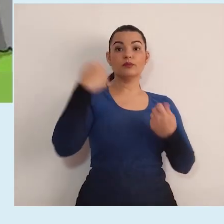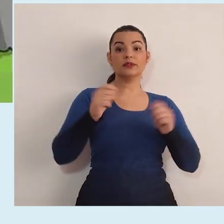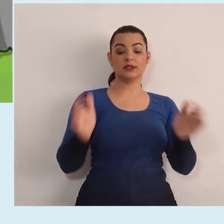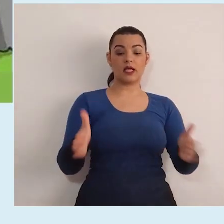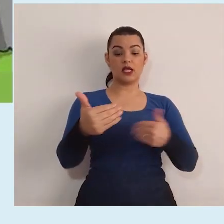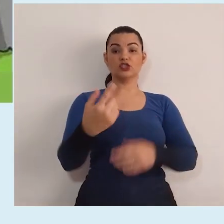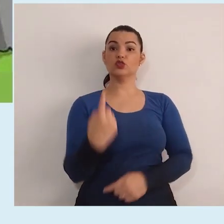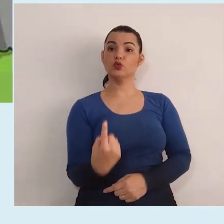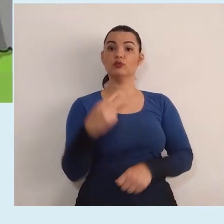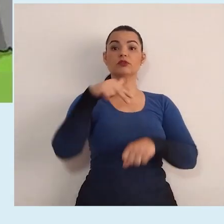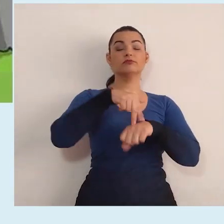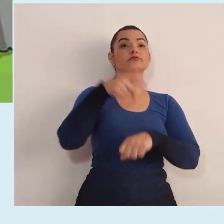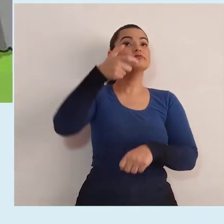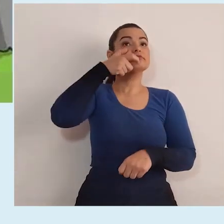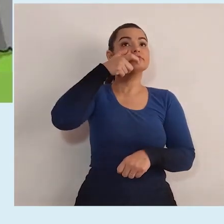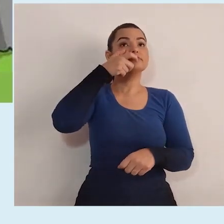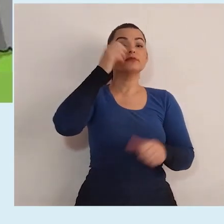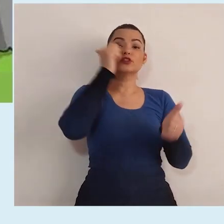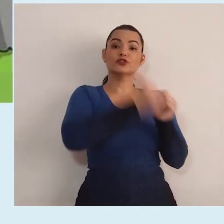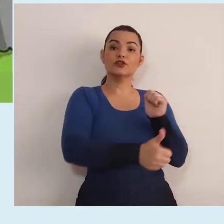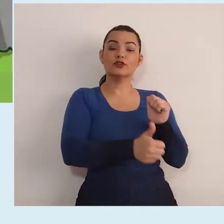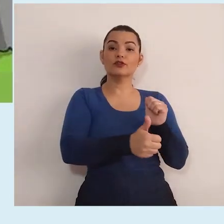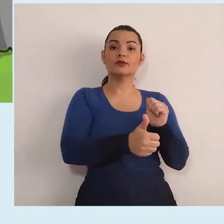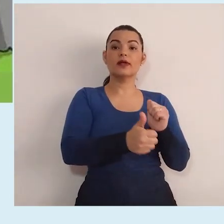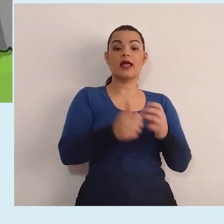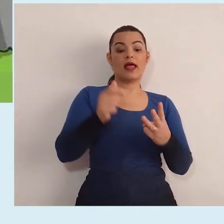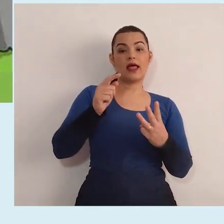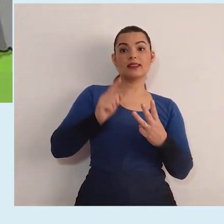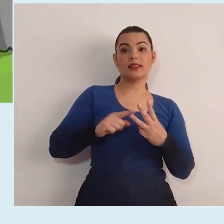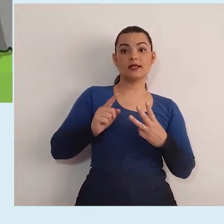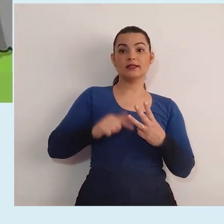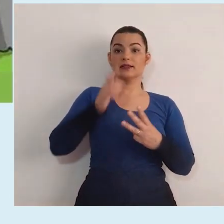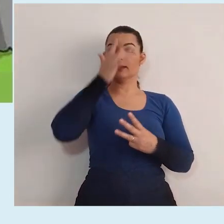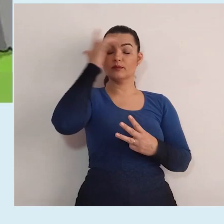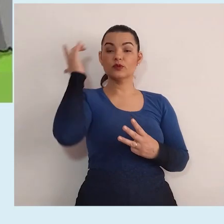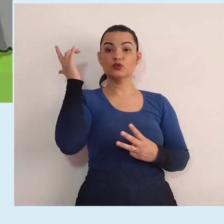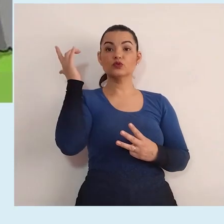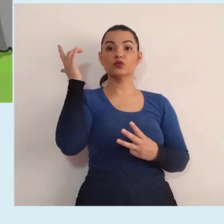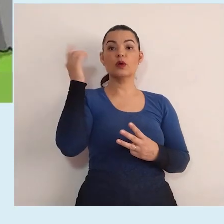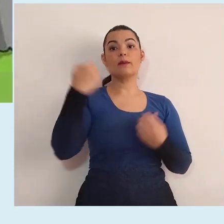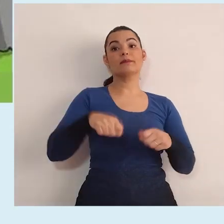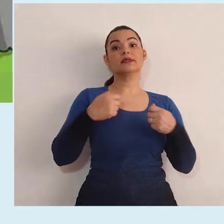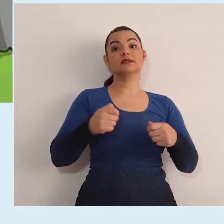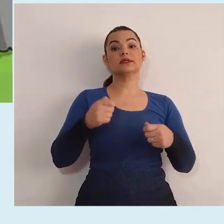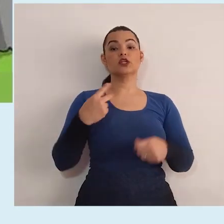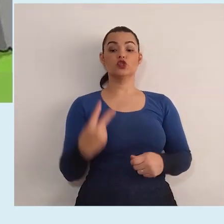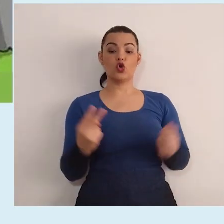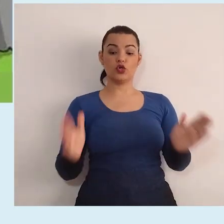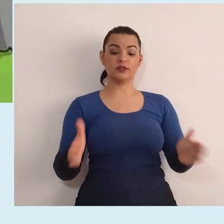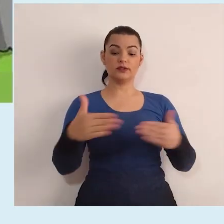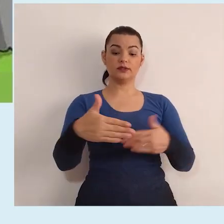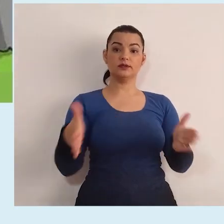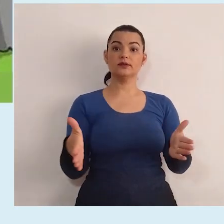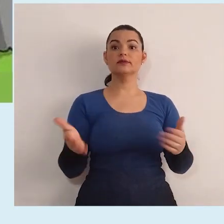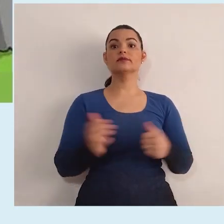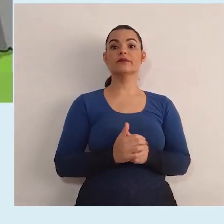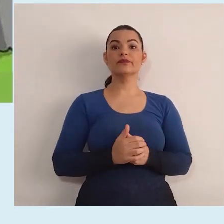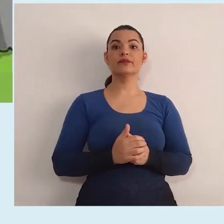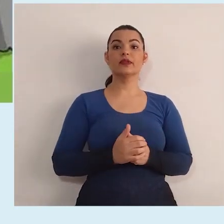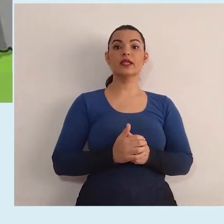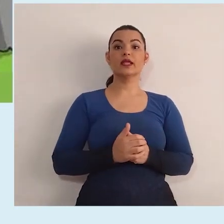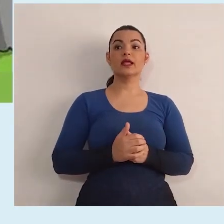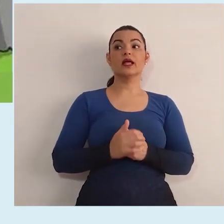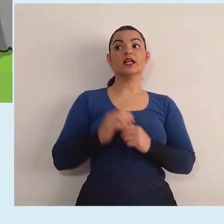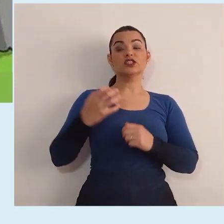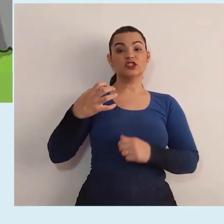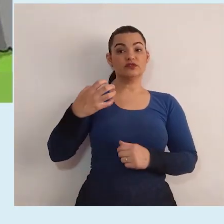jogo. E a terceira pessoa precisa de dois caixotes, cada um com condições diferentes, mas todos têm